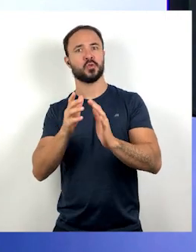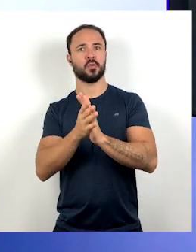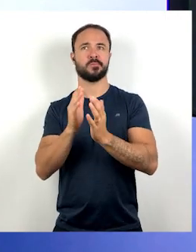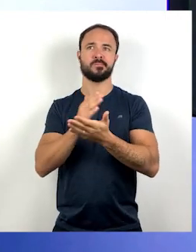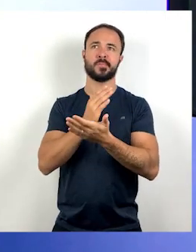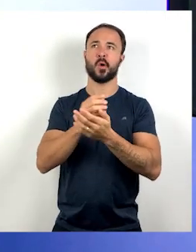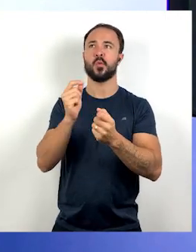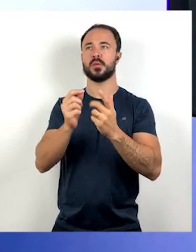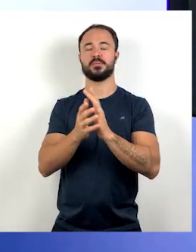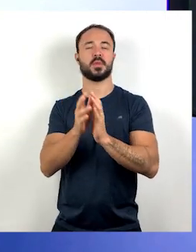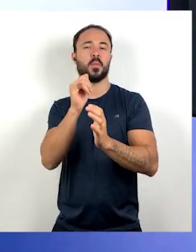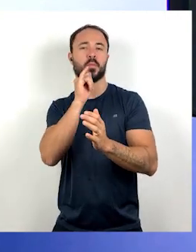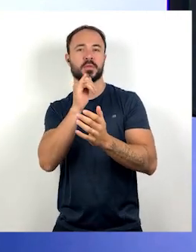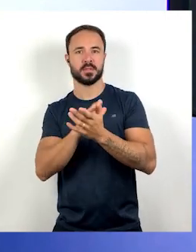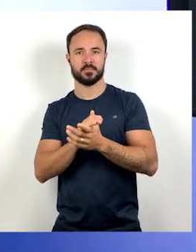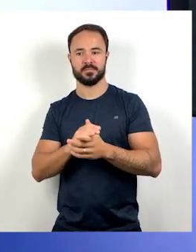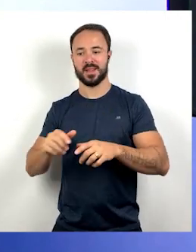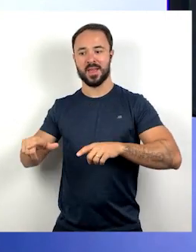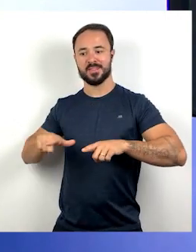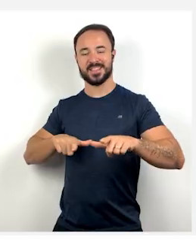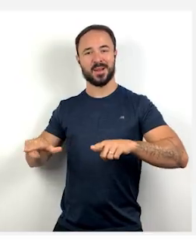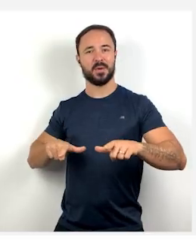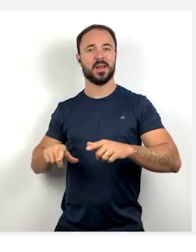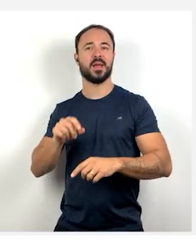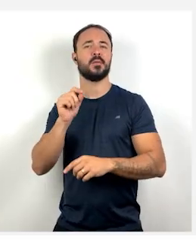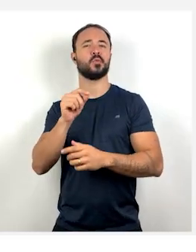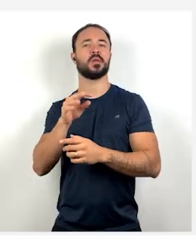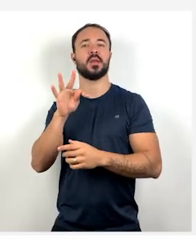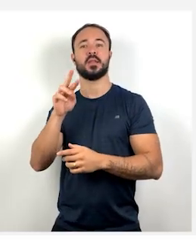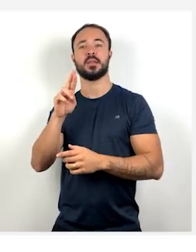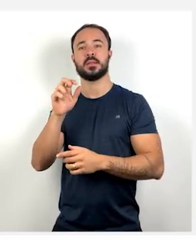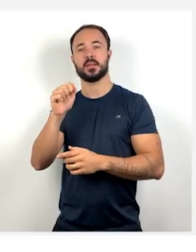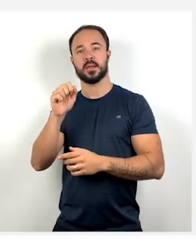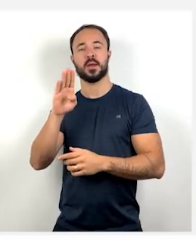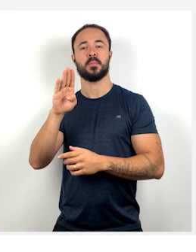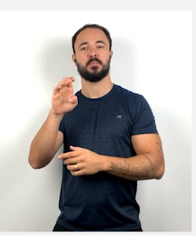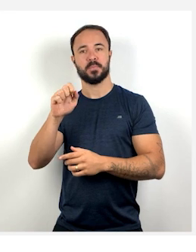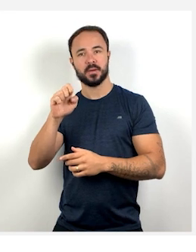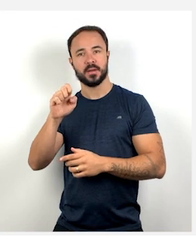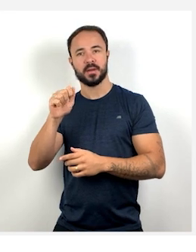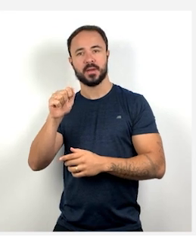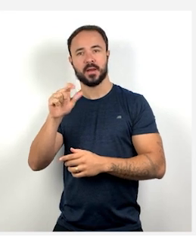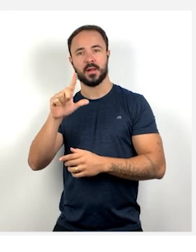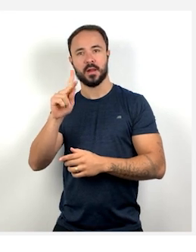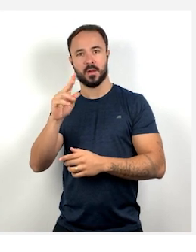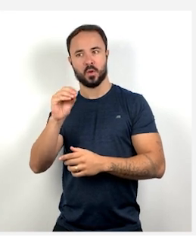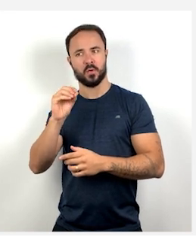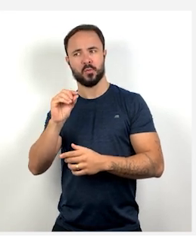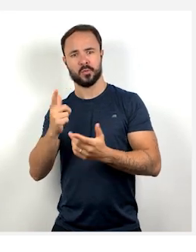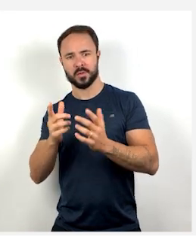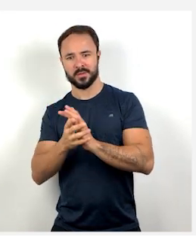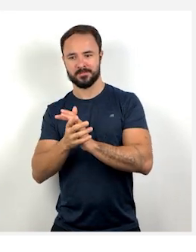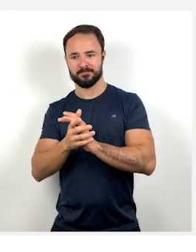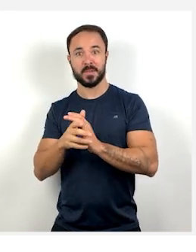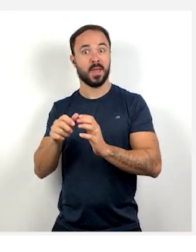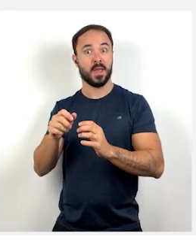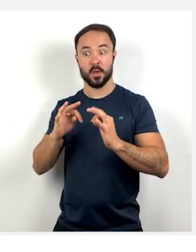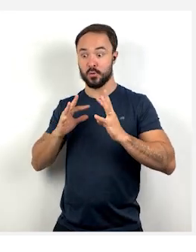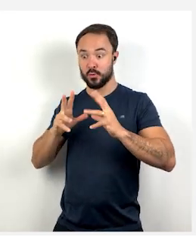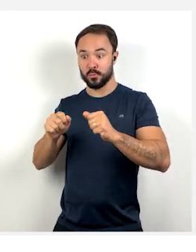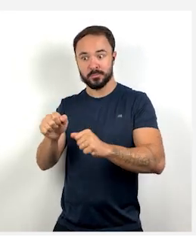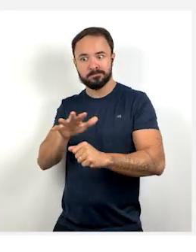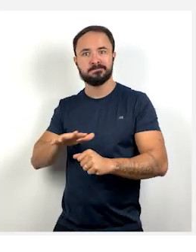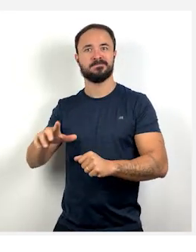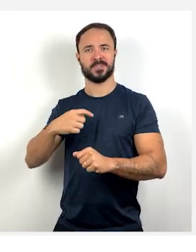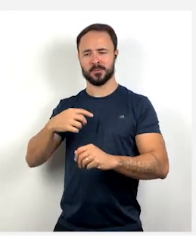né? Por exemplo, o que é trabalho? Trabalho é toda atividade que eu coloco a minha energia